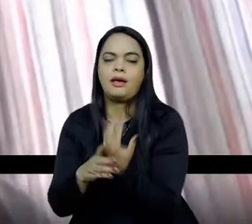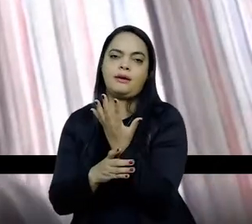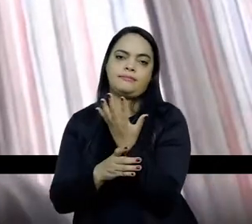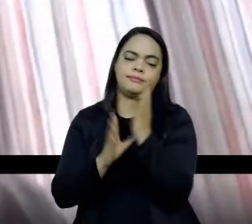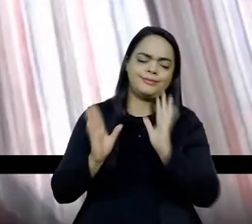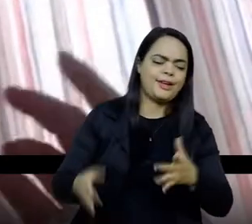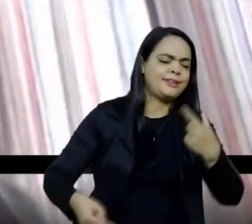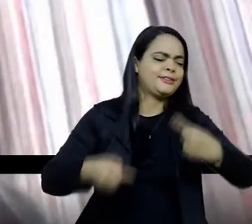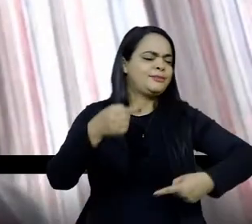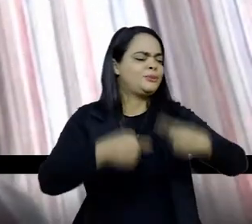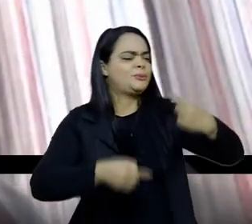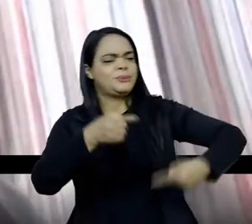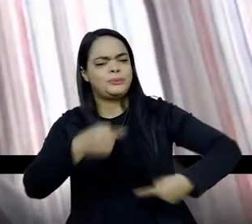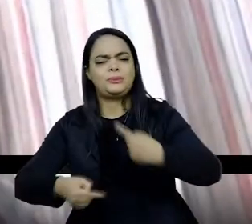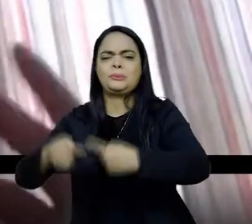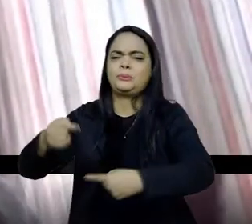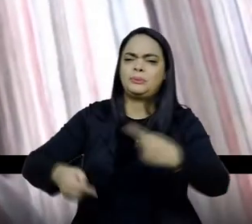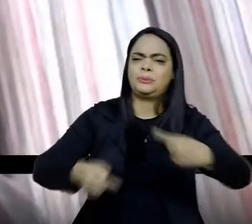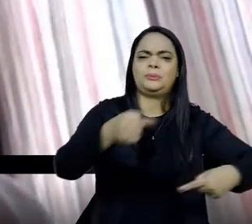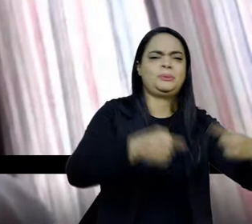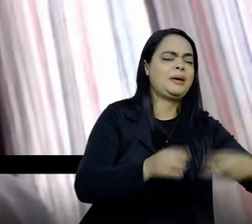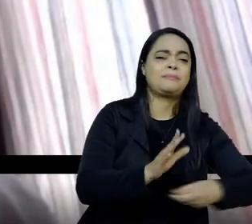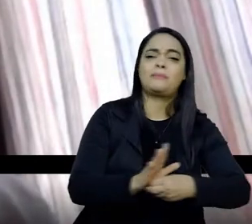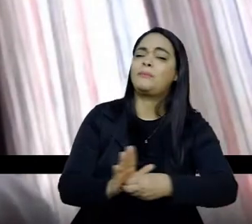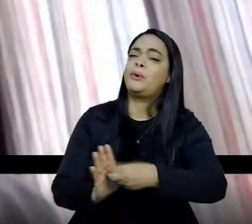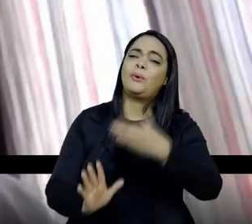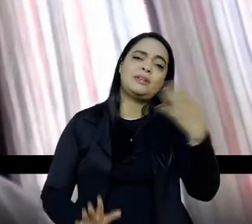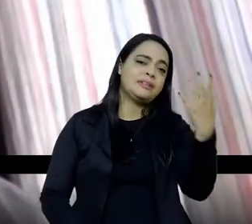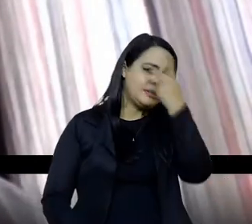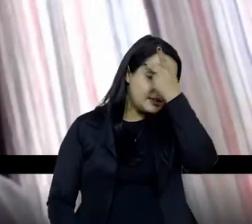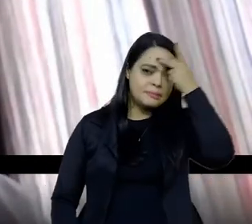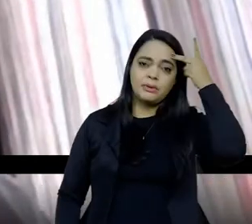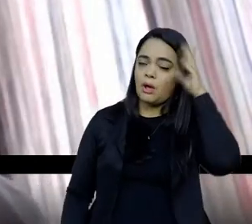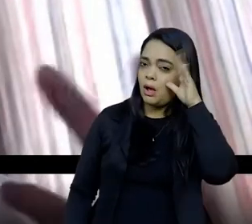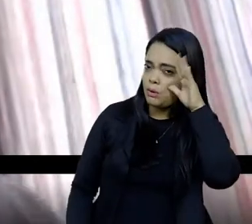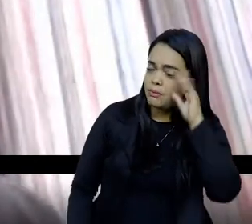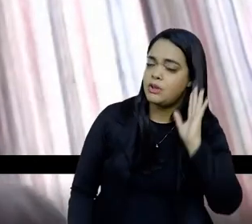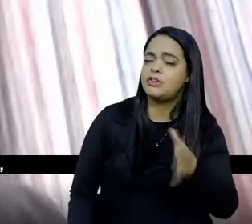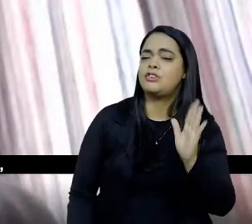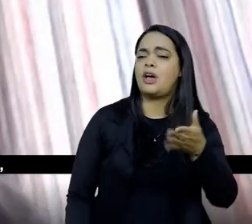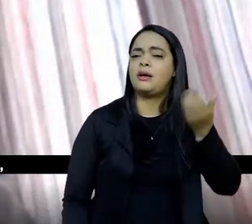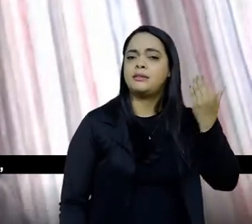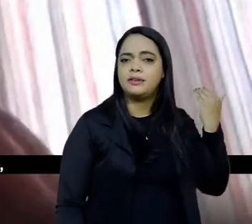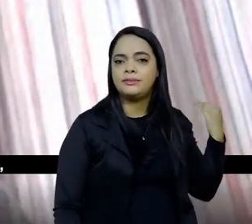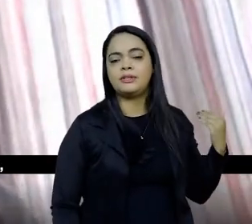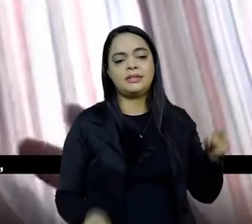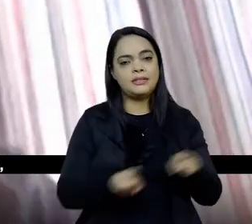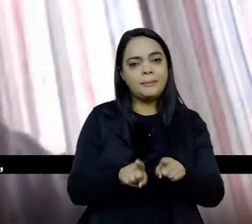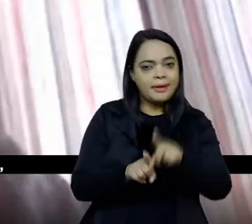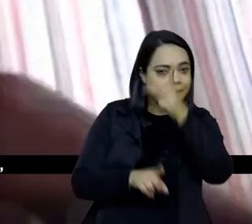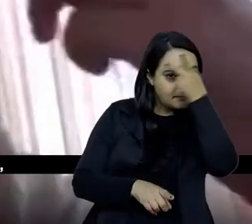discussões, nos debates, o pessoal que tem acompanhado aí desde o início, o pessoal que entrou novo, a gente vai